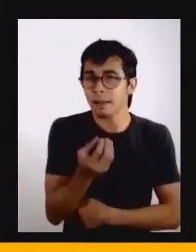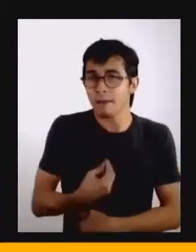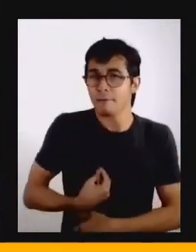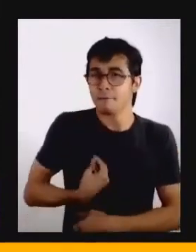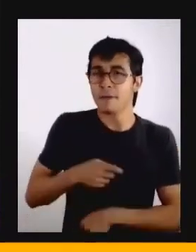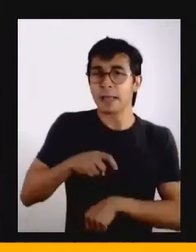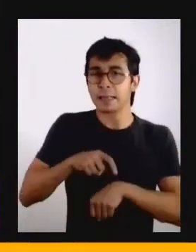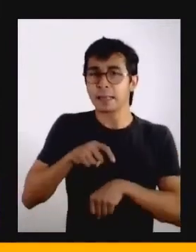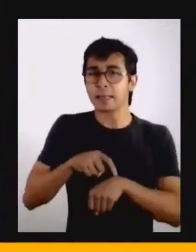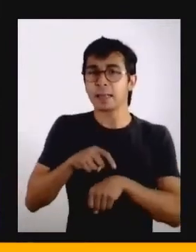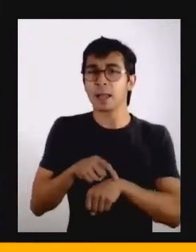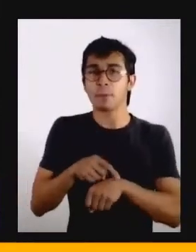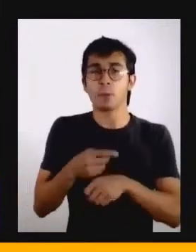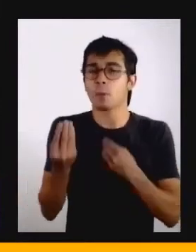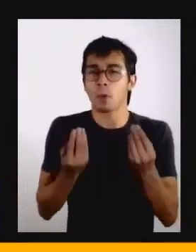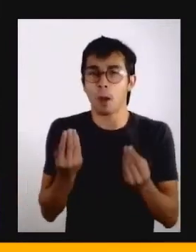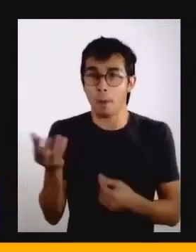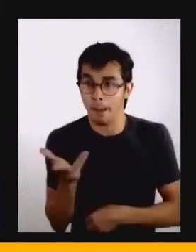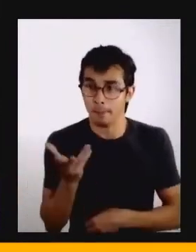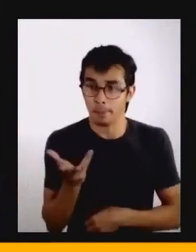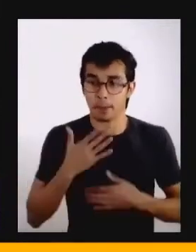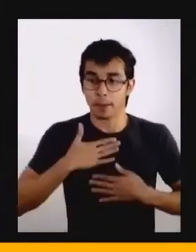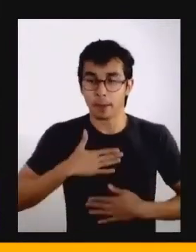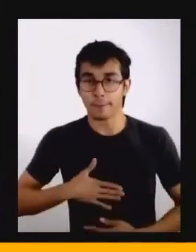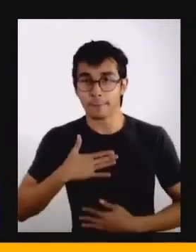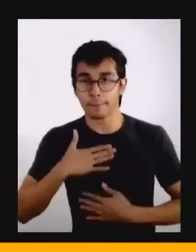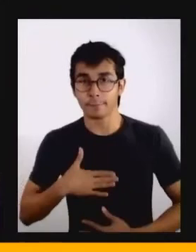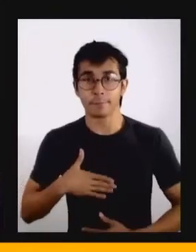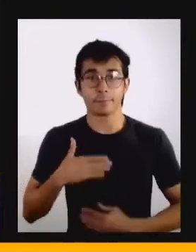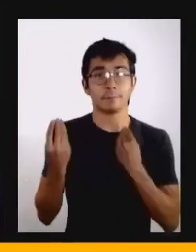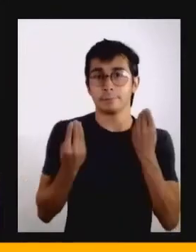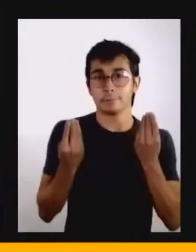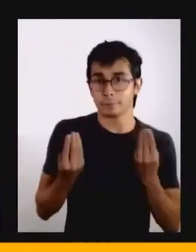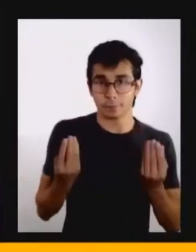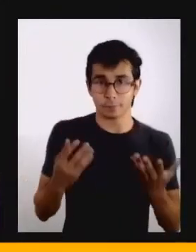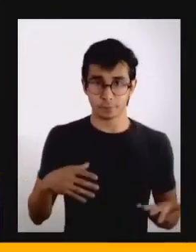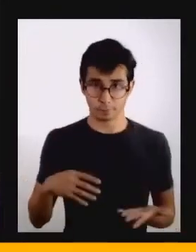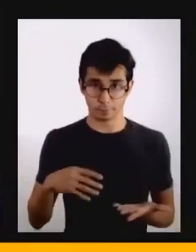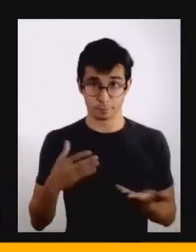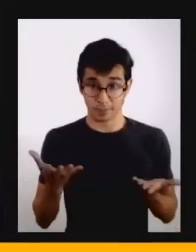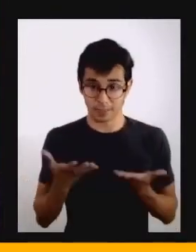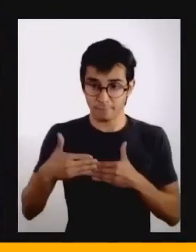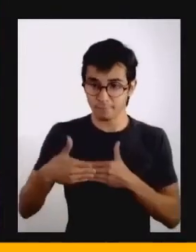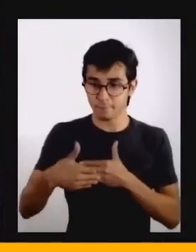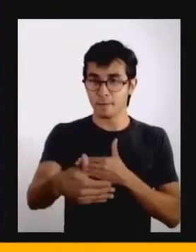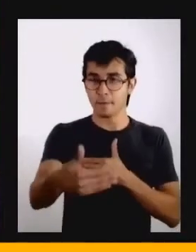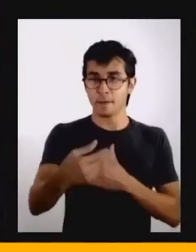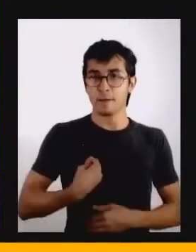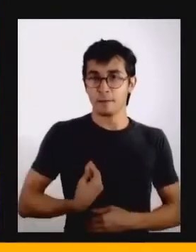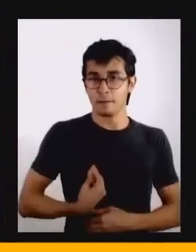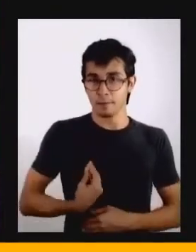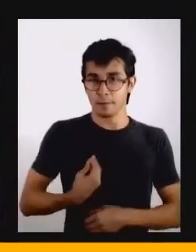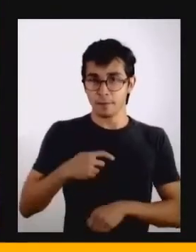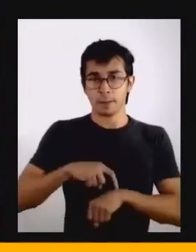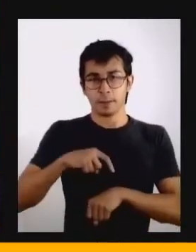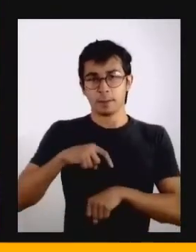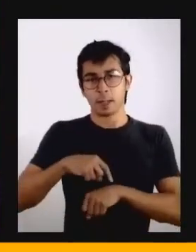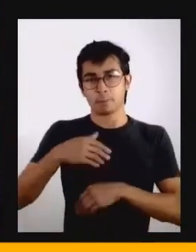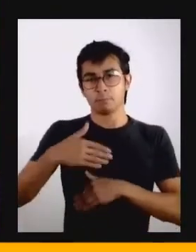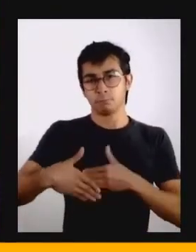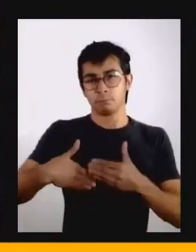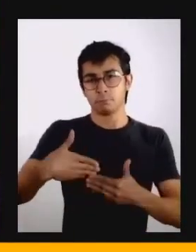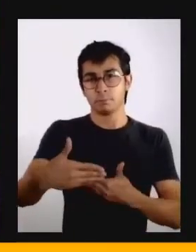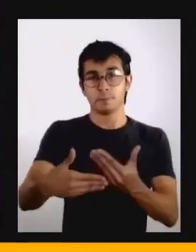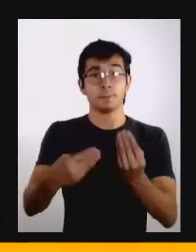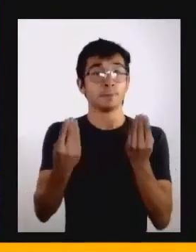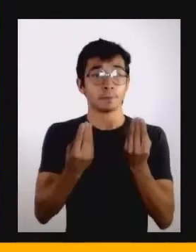sociedade, mercado, comunidades a partir de agora. E dentro desse movimento, a Toros vem também